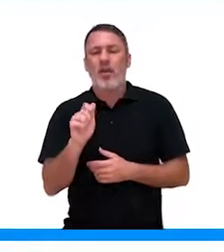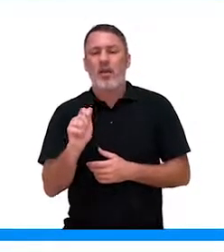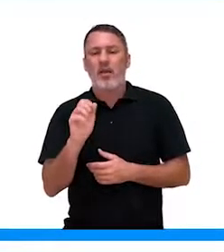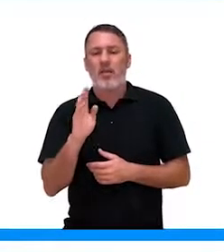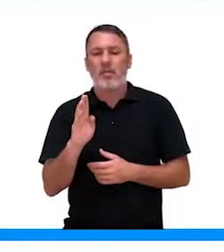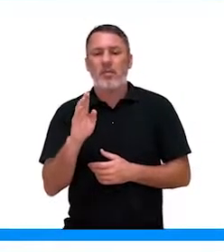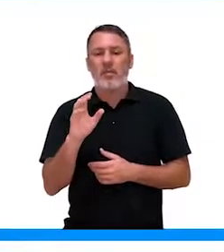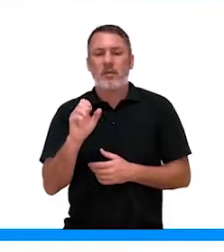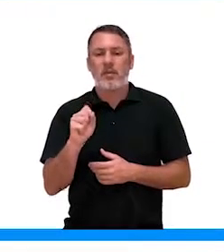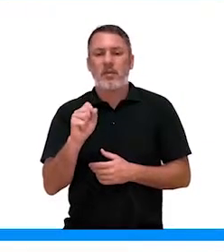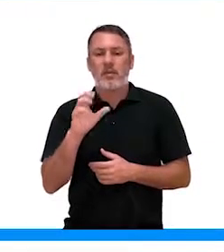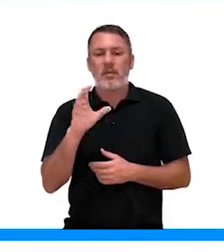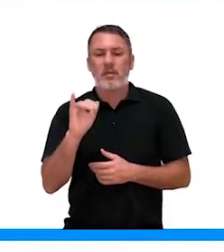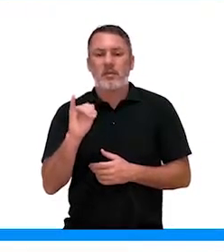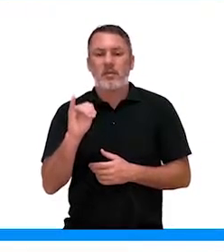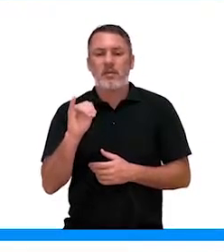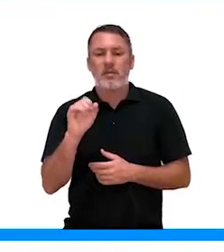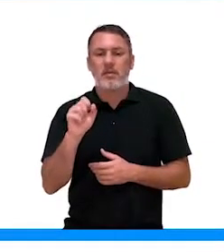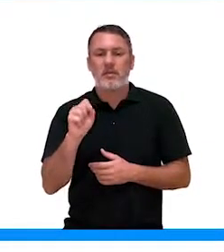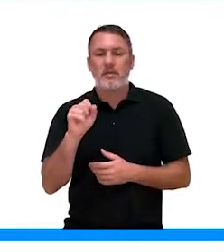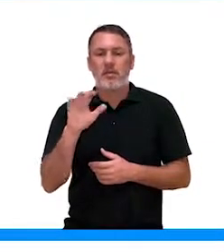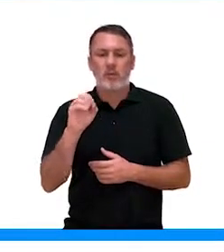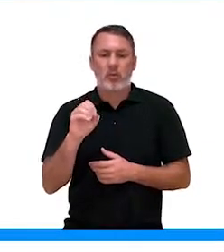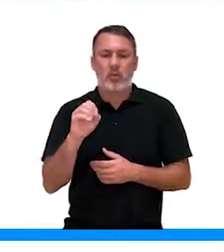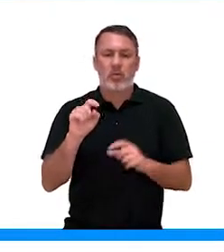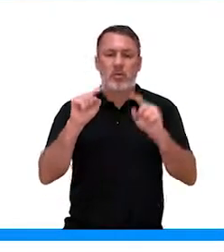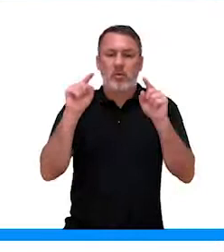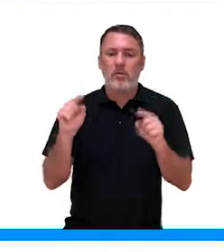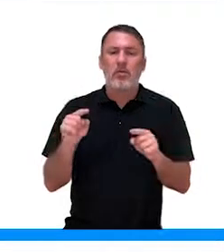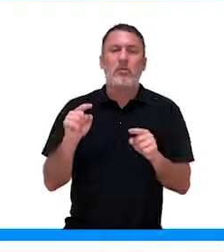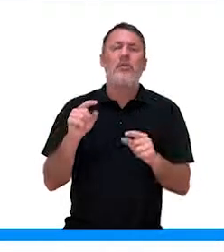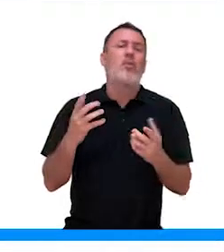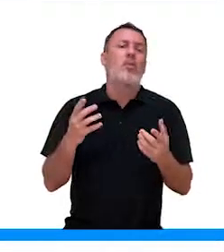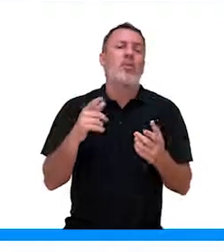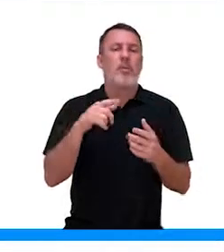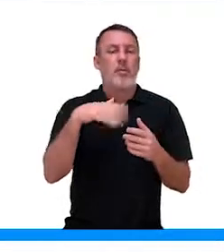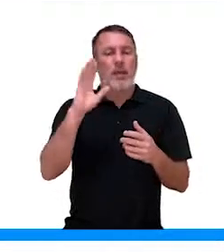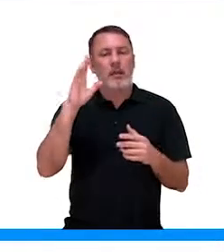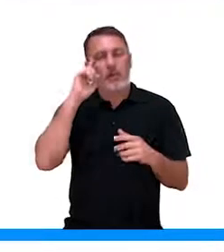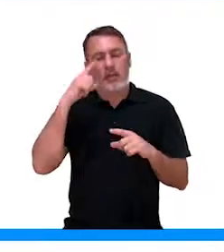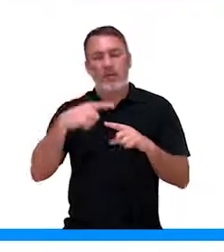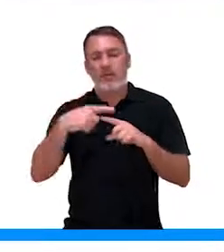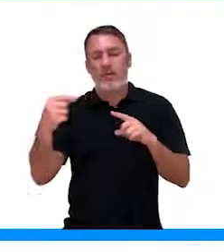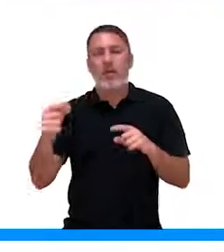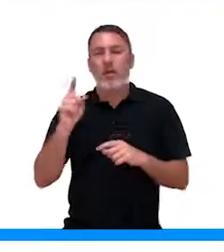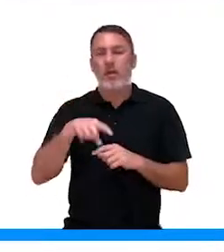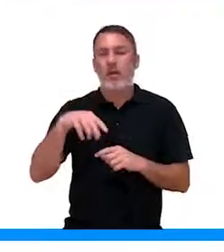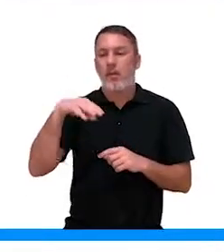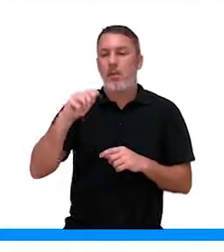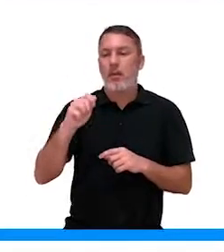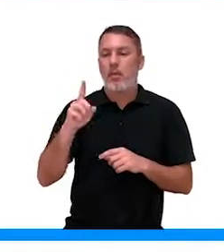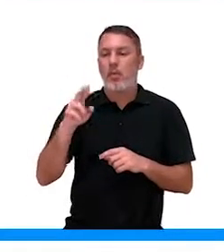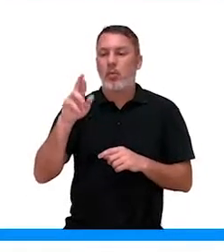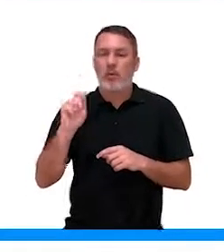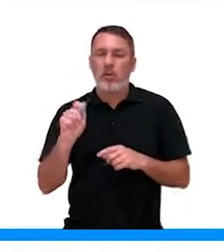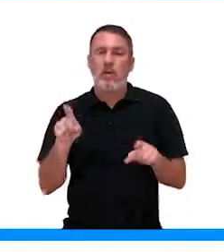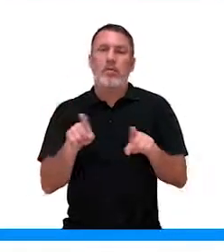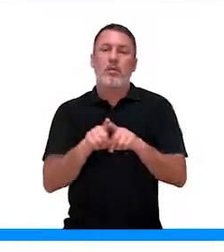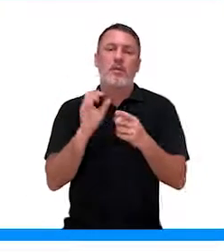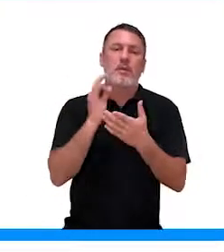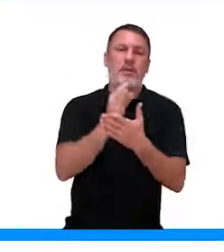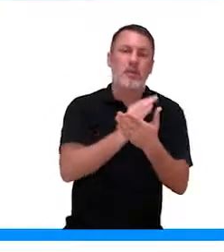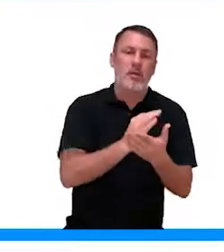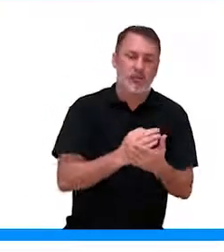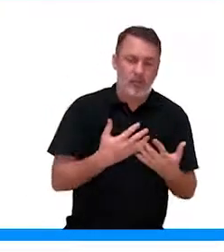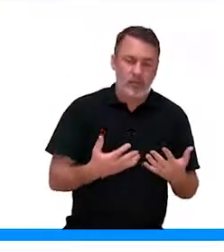abcísico, ele é sintetizado principalmente nas folhas maduras, que estão submetidas ao estresse hídrico e